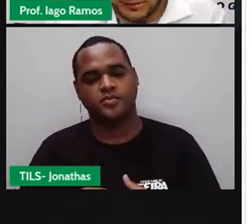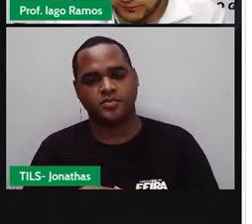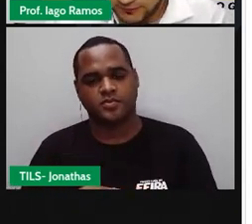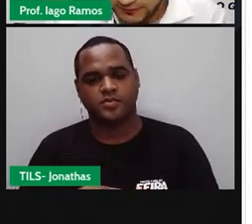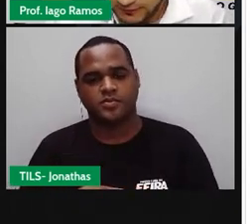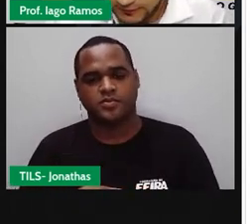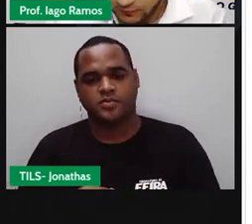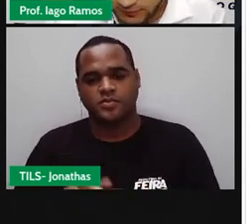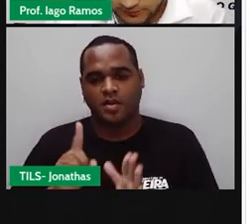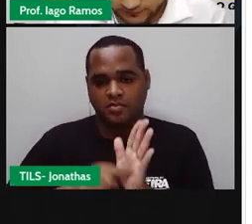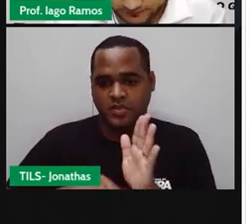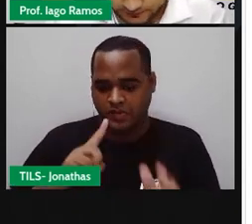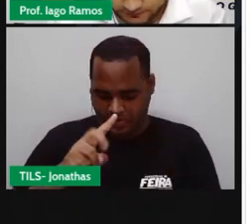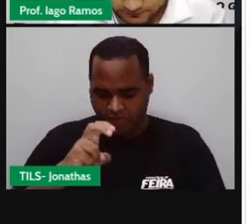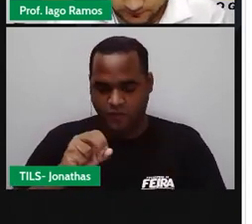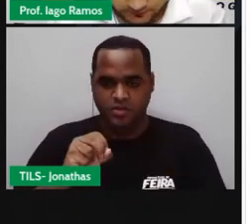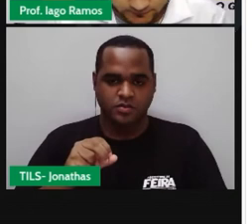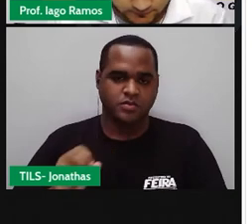Menos 150.